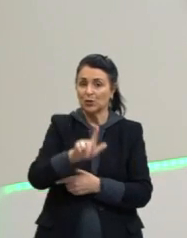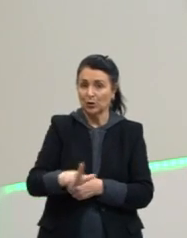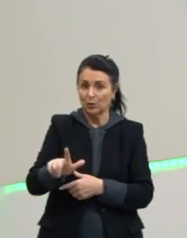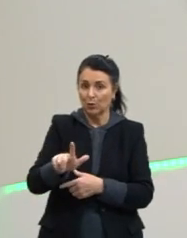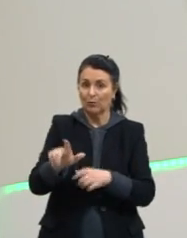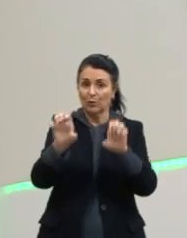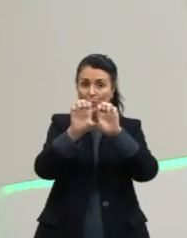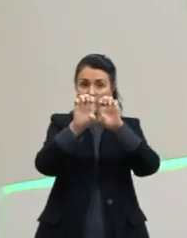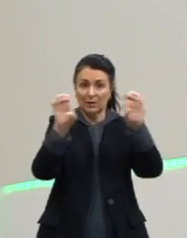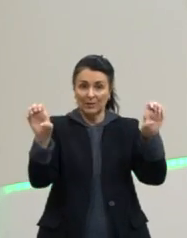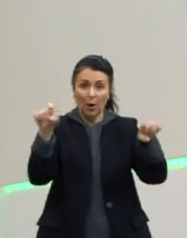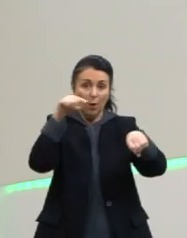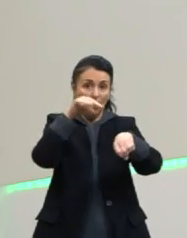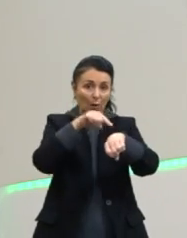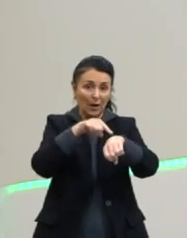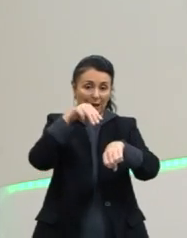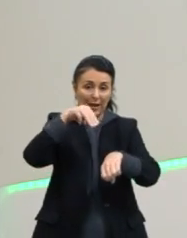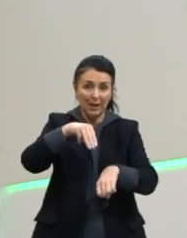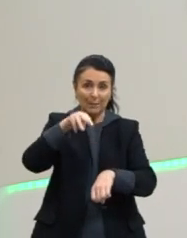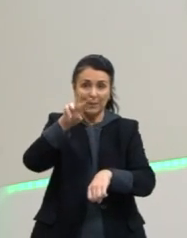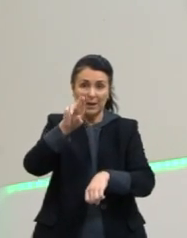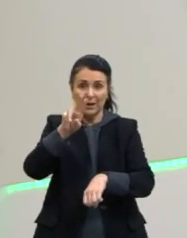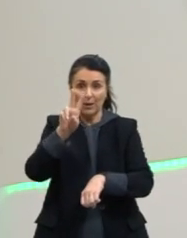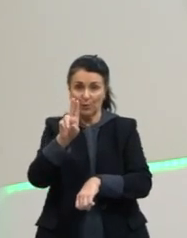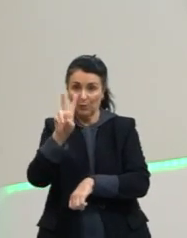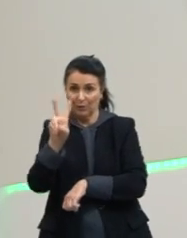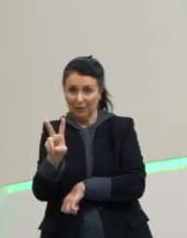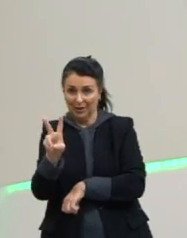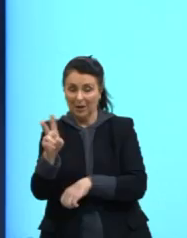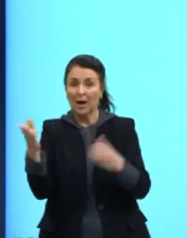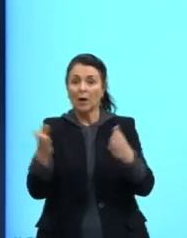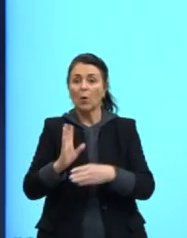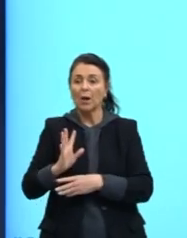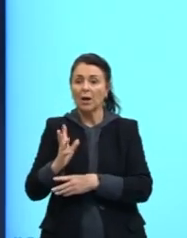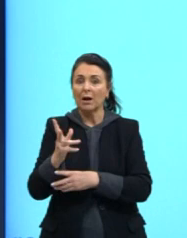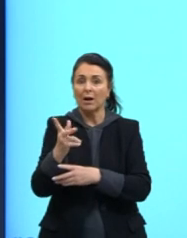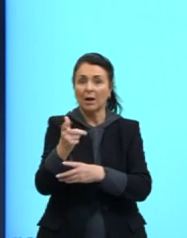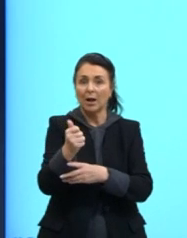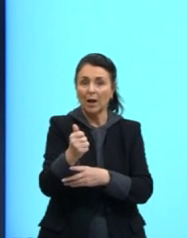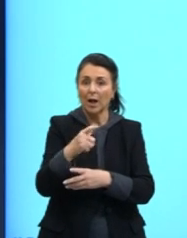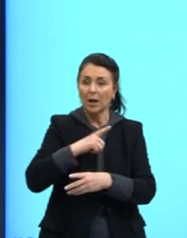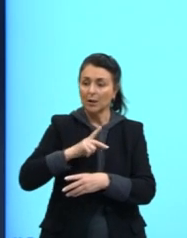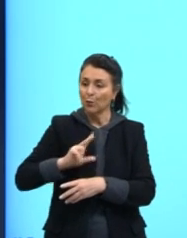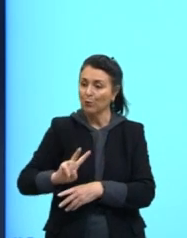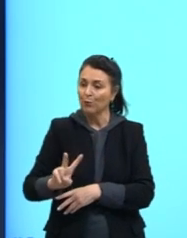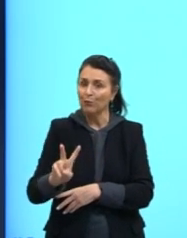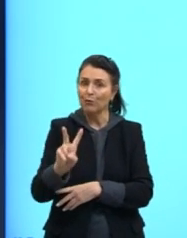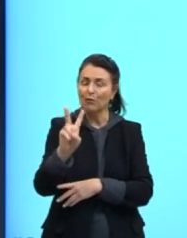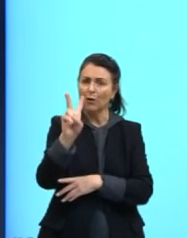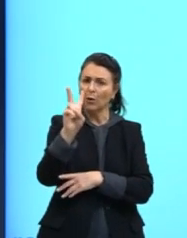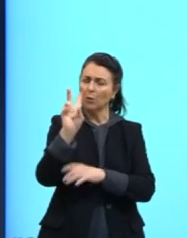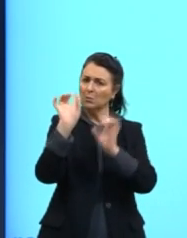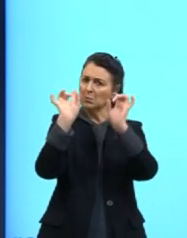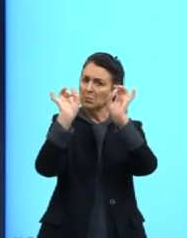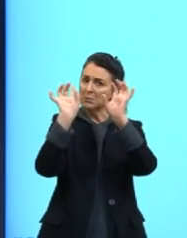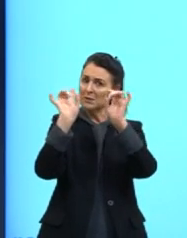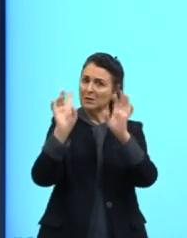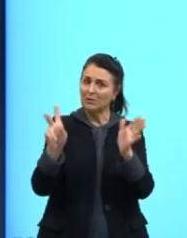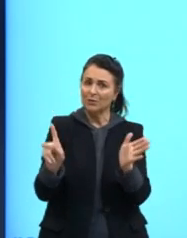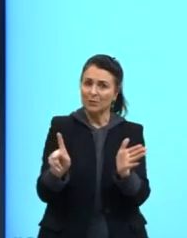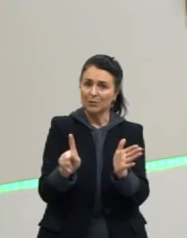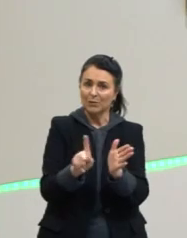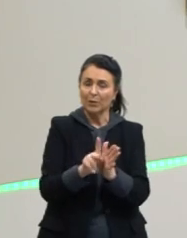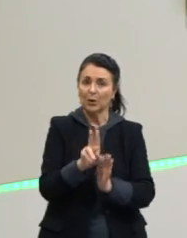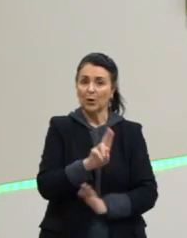a equação horária do MRUV, só que agora a nossa aceleração, ela tem um valor específico, que a gente já conhece. A gente